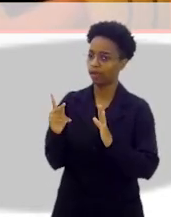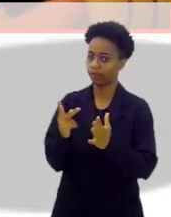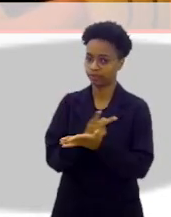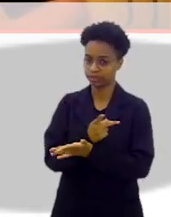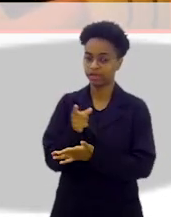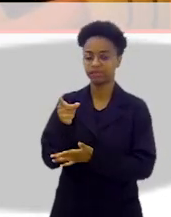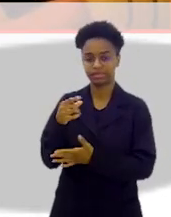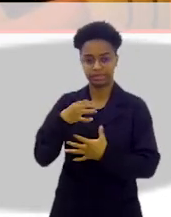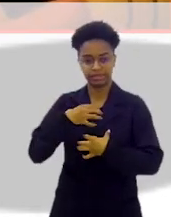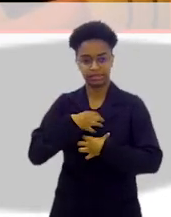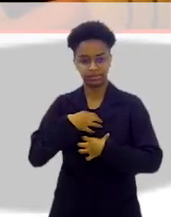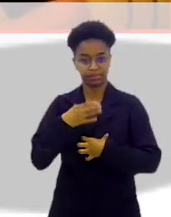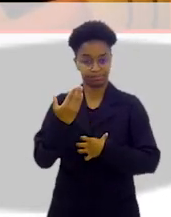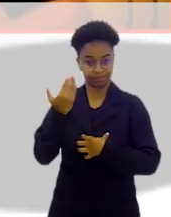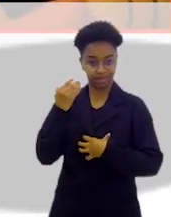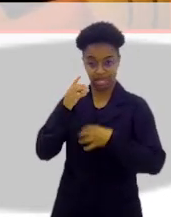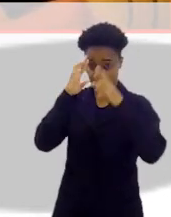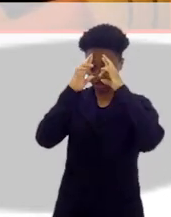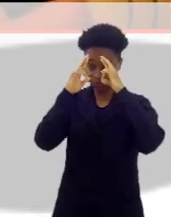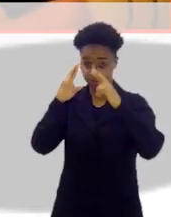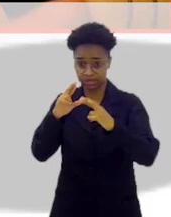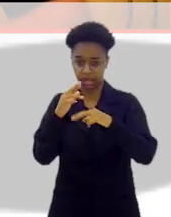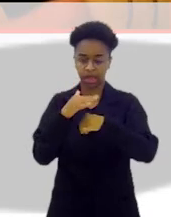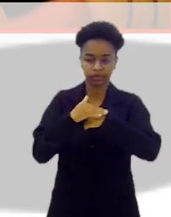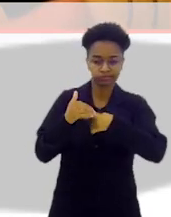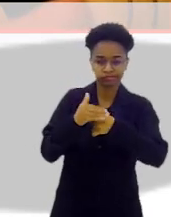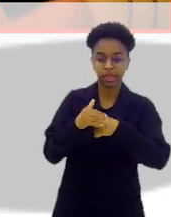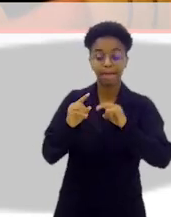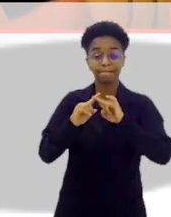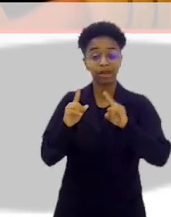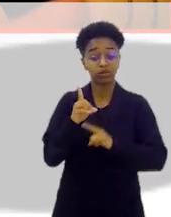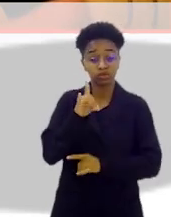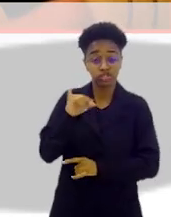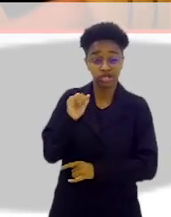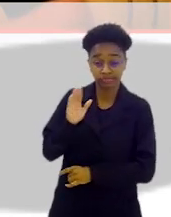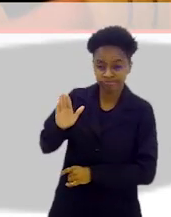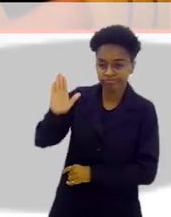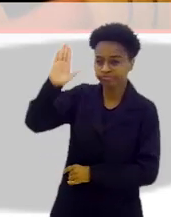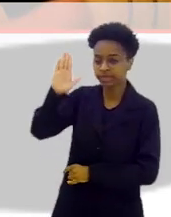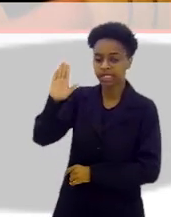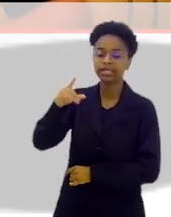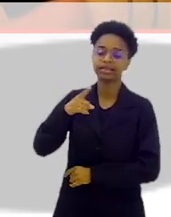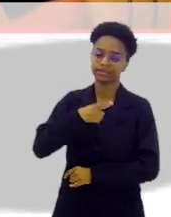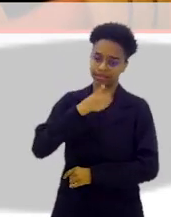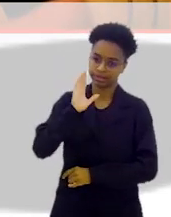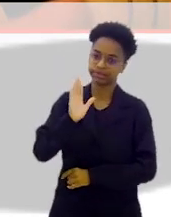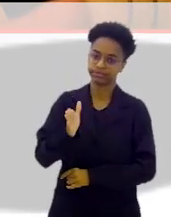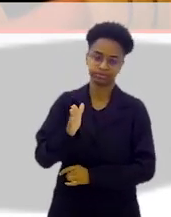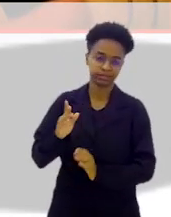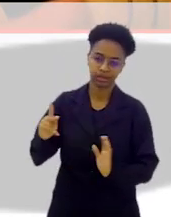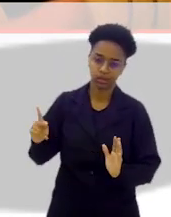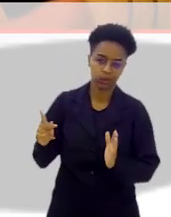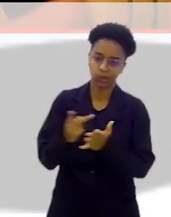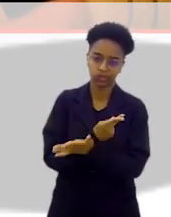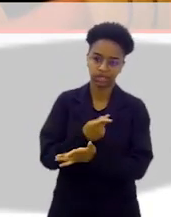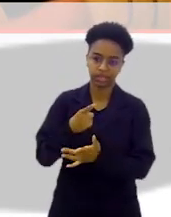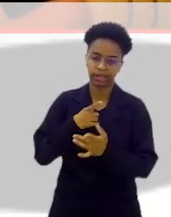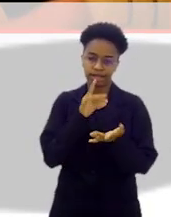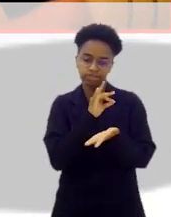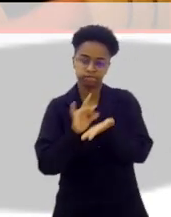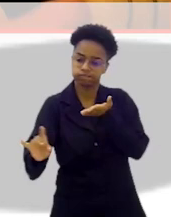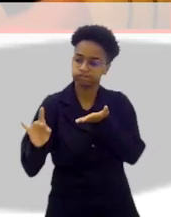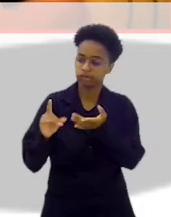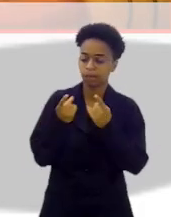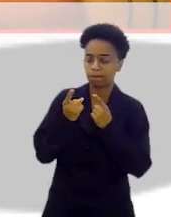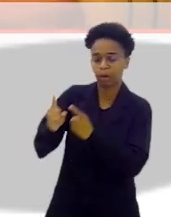pele que você era um sujeito respeitado, querido, até o dia que se candidatou. No dia que você se candidata, você passa naturalmente a ter